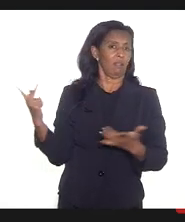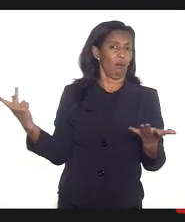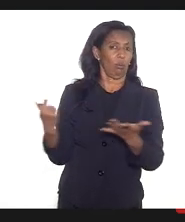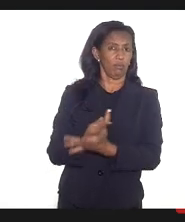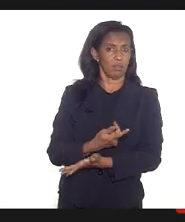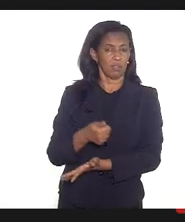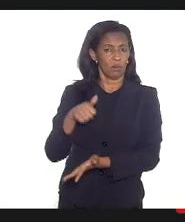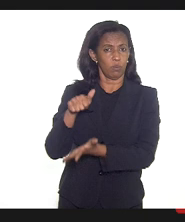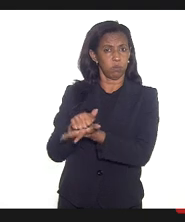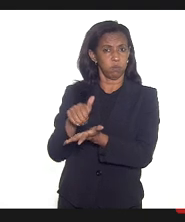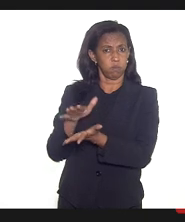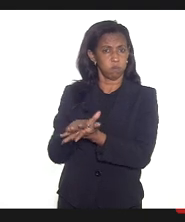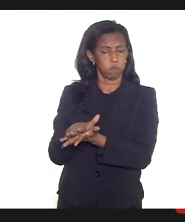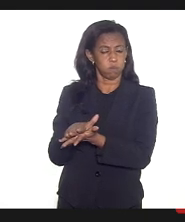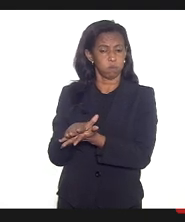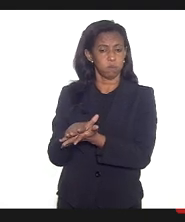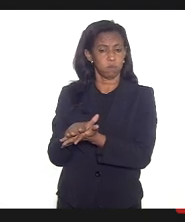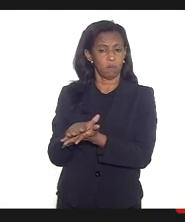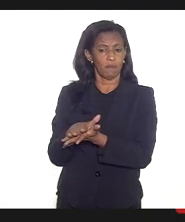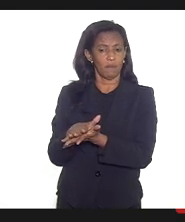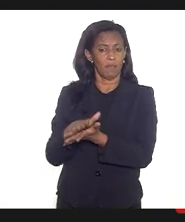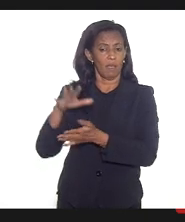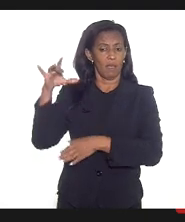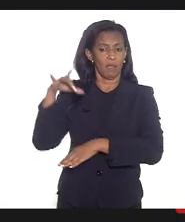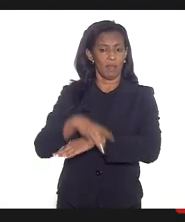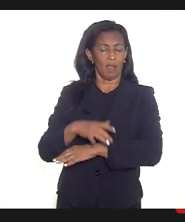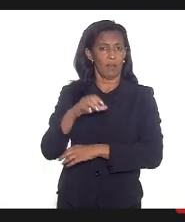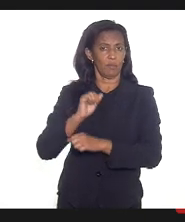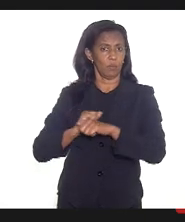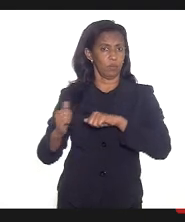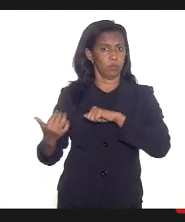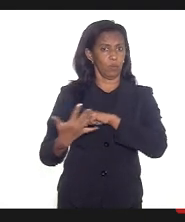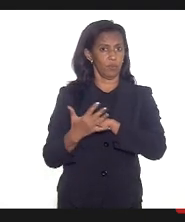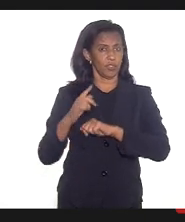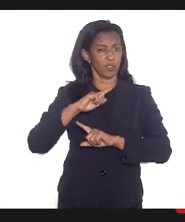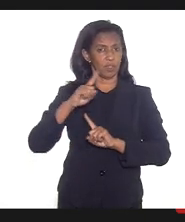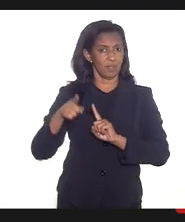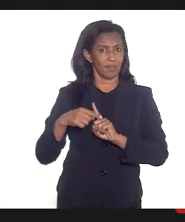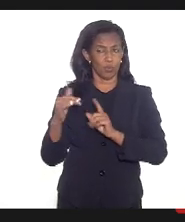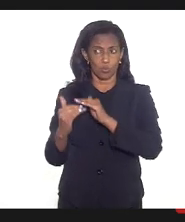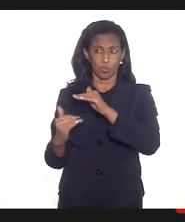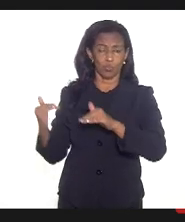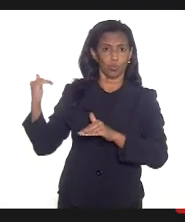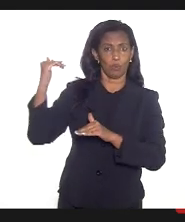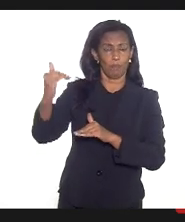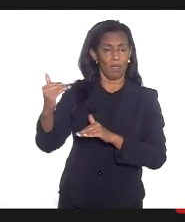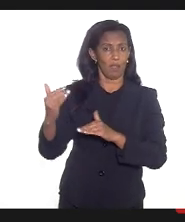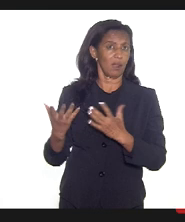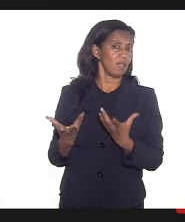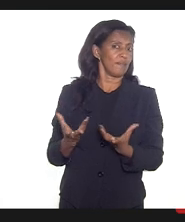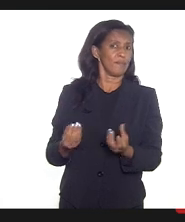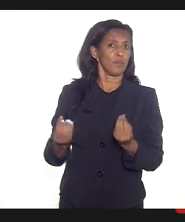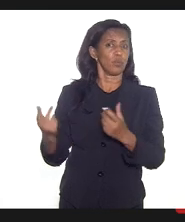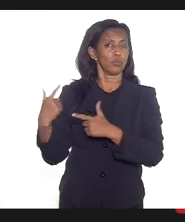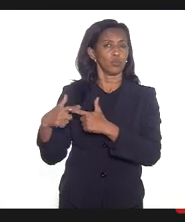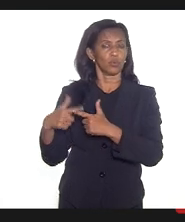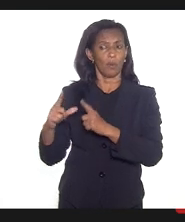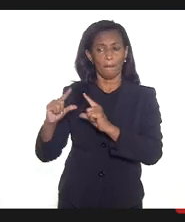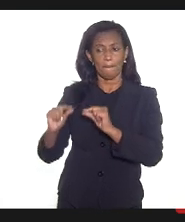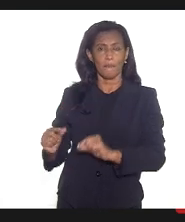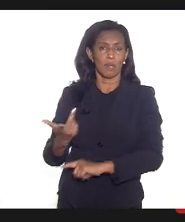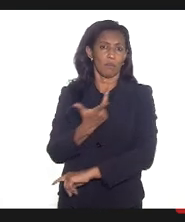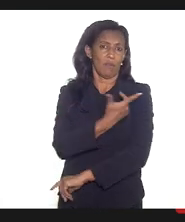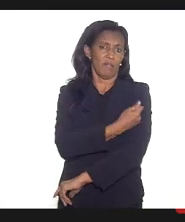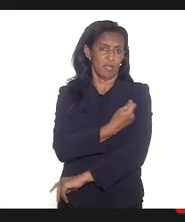e potencialmente fetal grave da covid-19 na gravidez superam e muito os riscos mínimos da